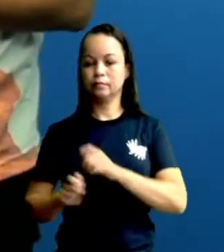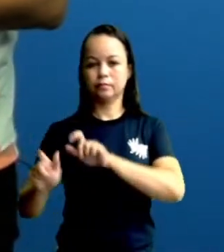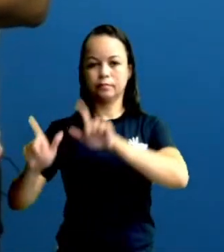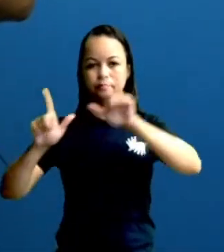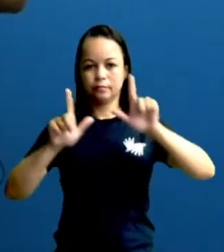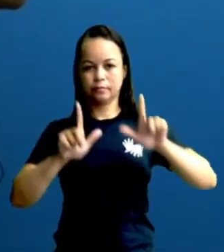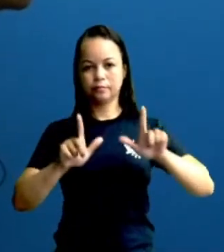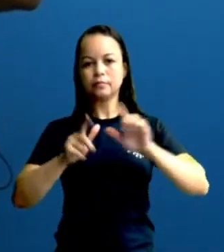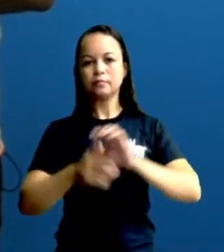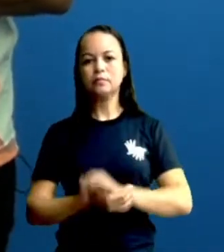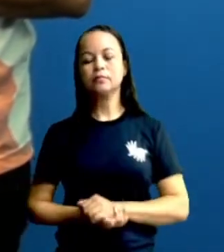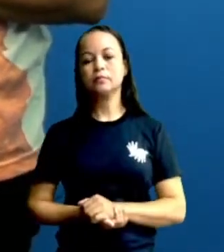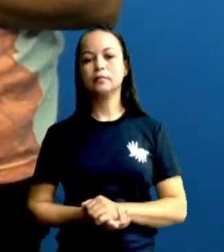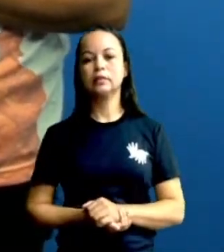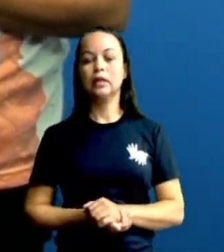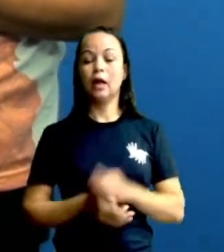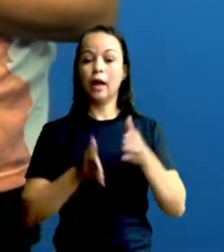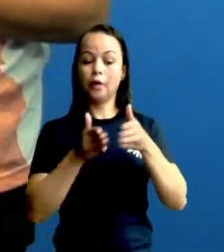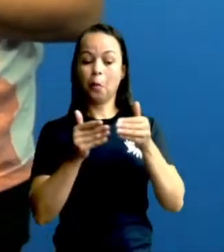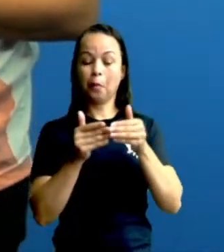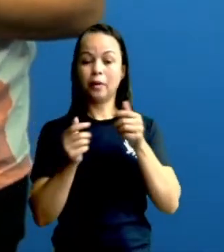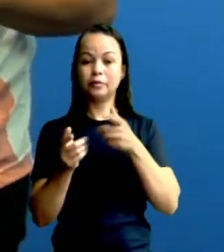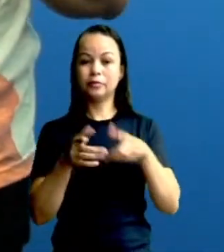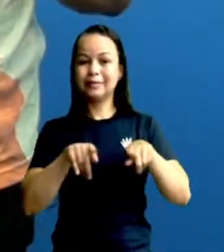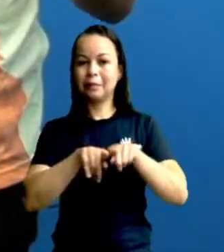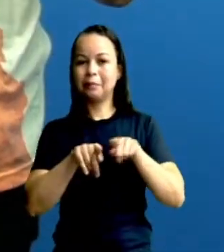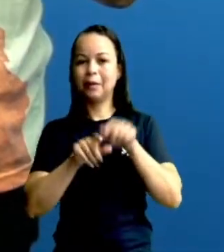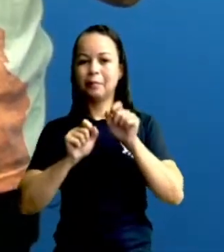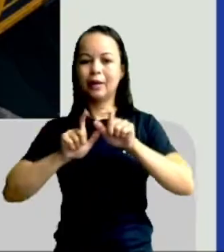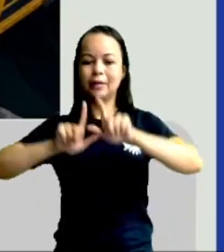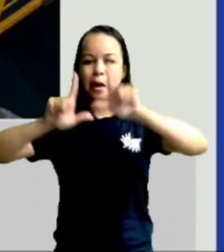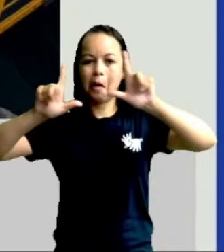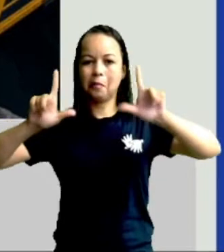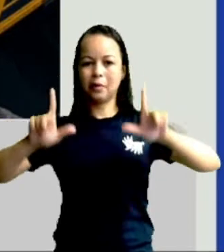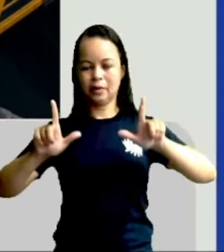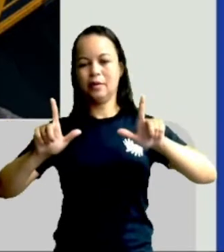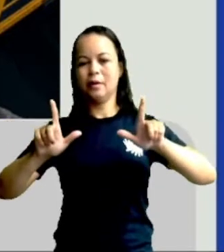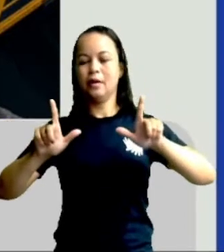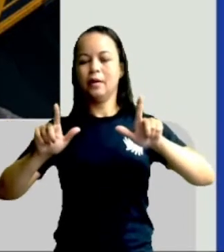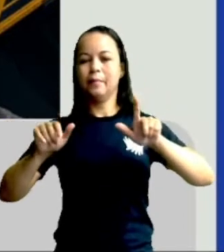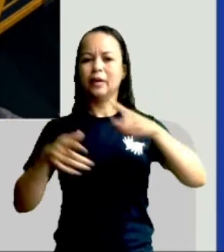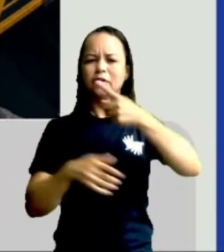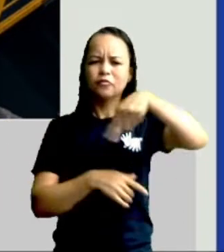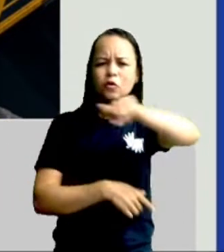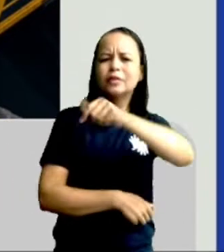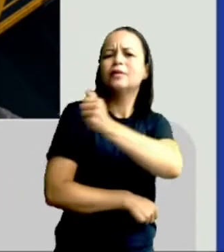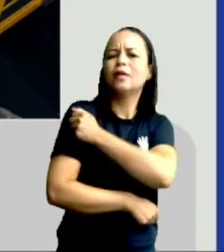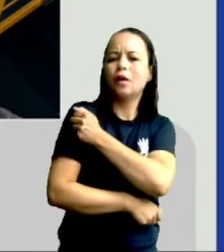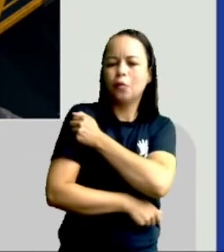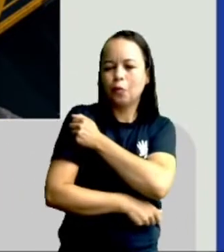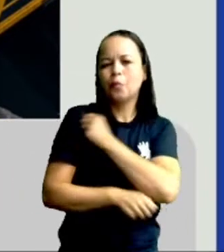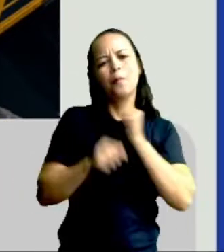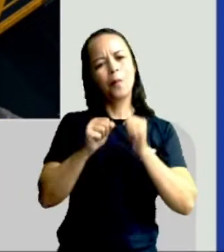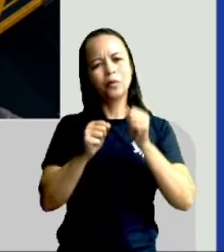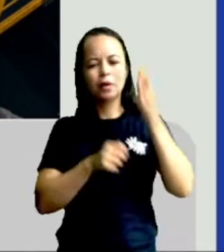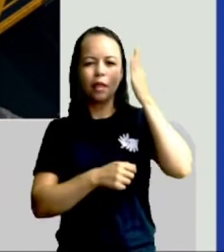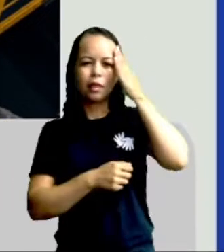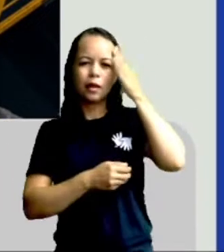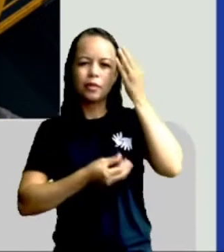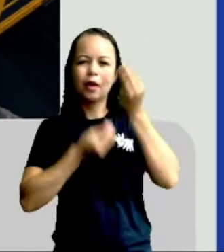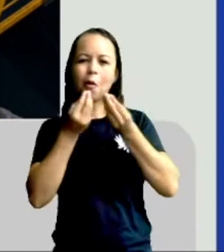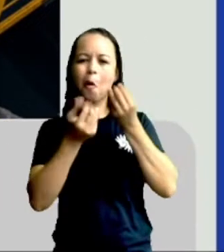próximo slide. E aí eu já vou pedir para a produção justamente abrir essa imagem para que o aluno possa se apropriar dessa informação.